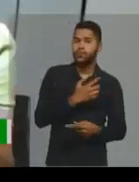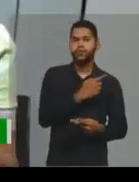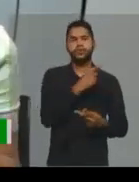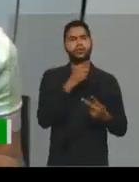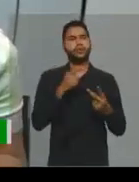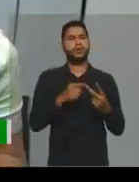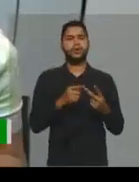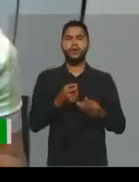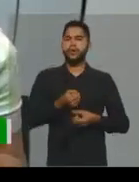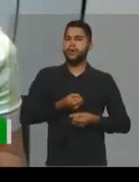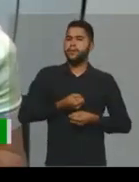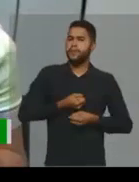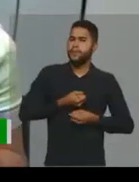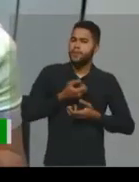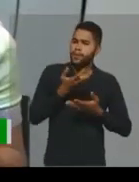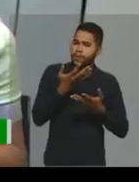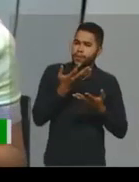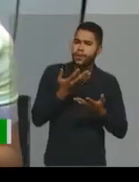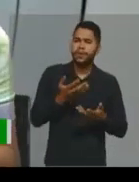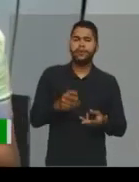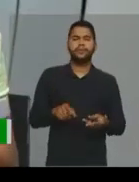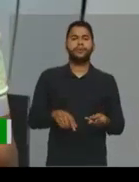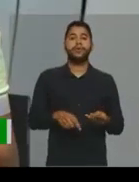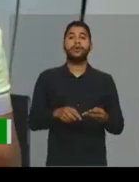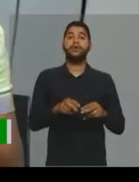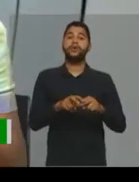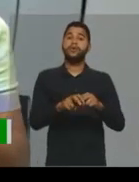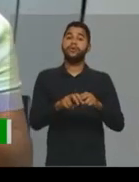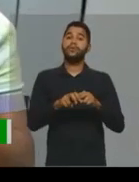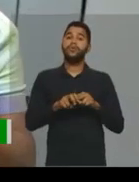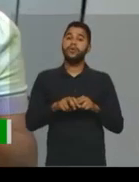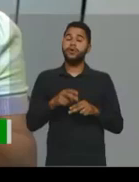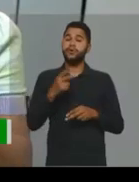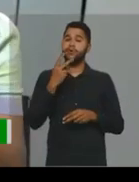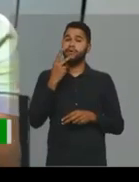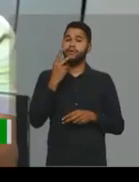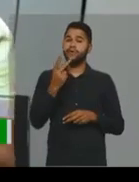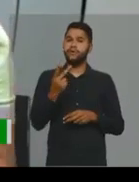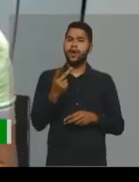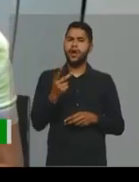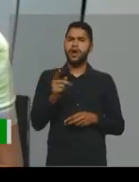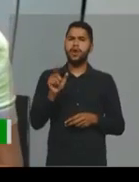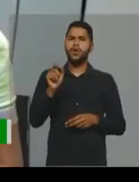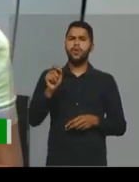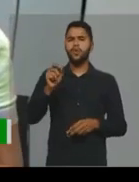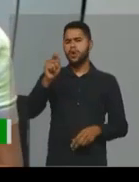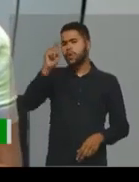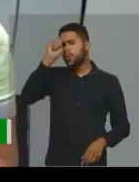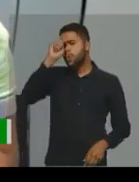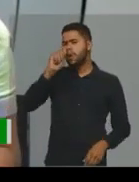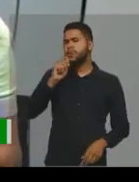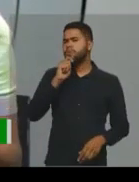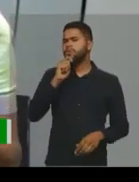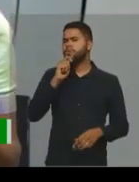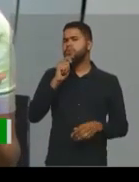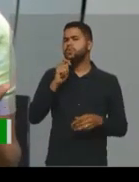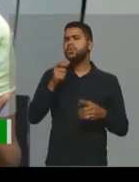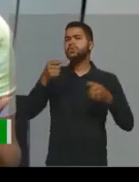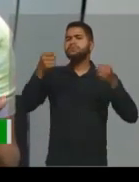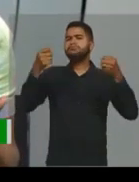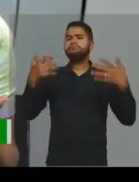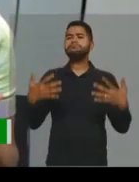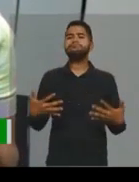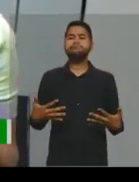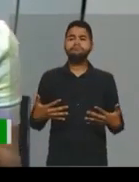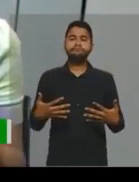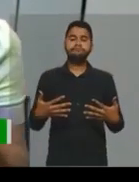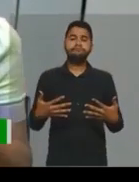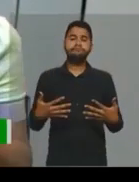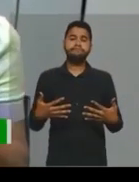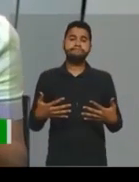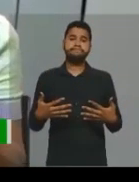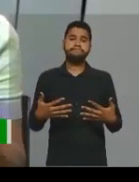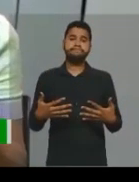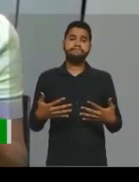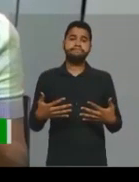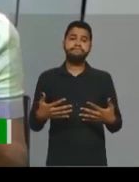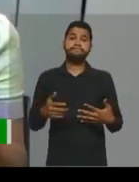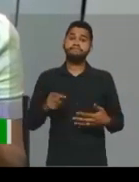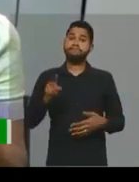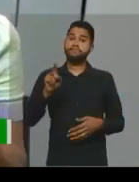em poemas, né? Por isso que fala assim, o que o autor quis dizer? O que ele quis dizer